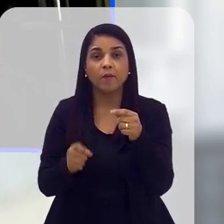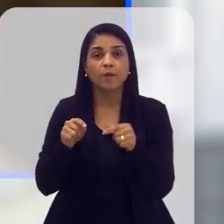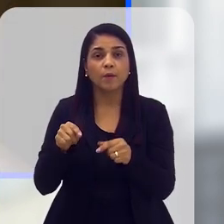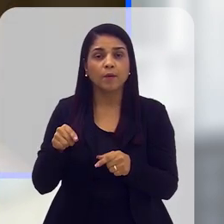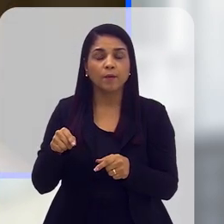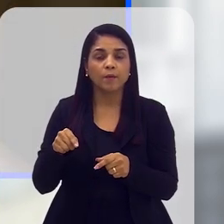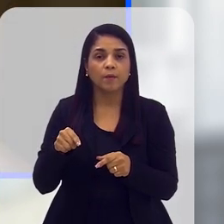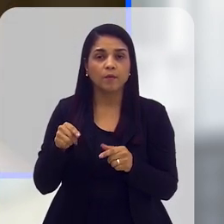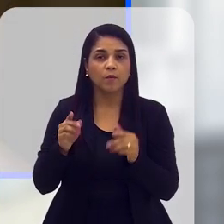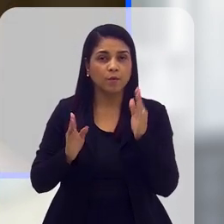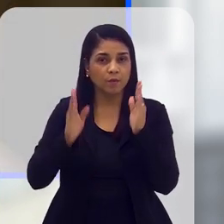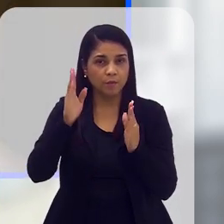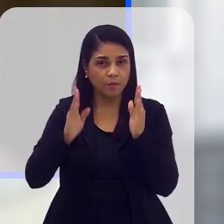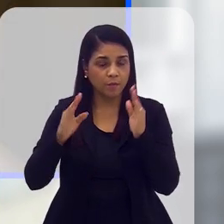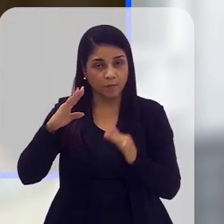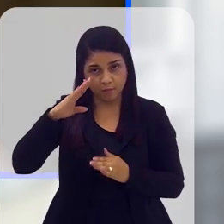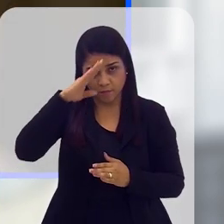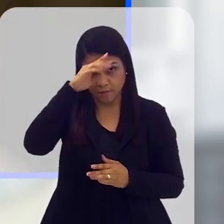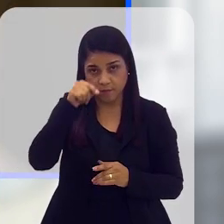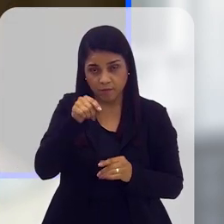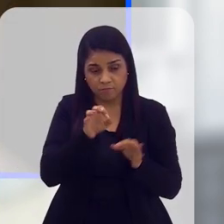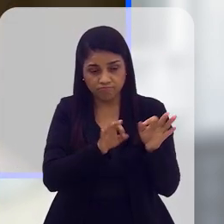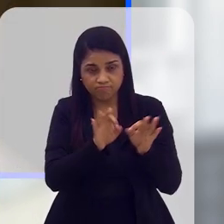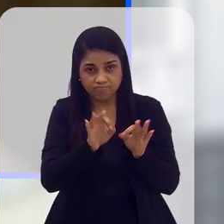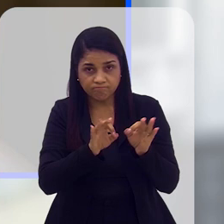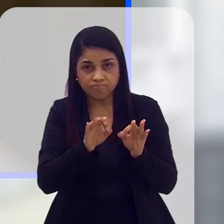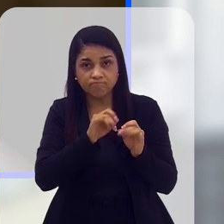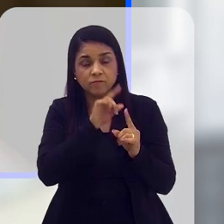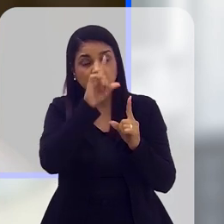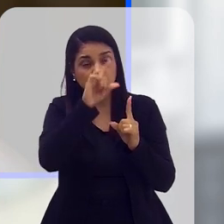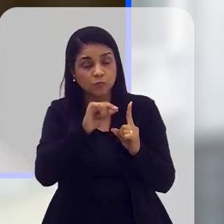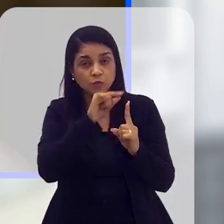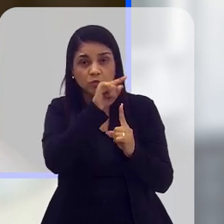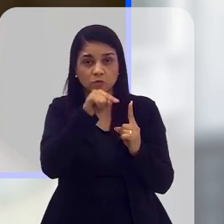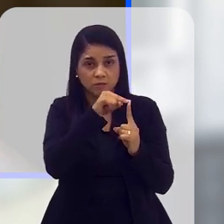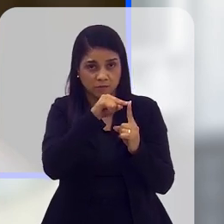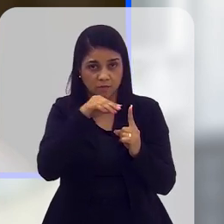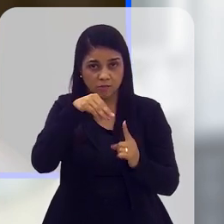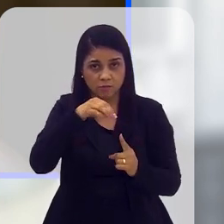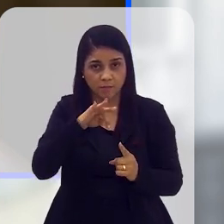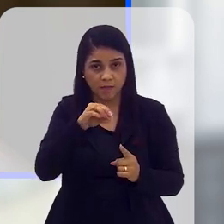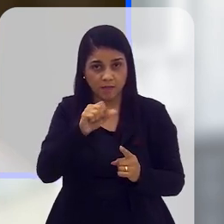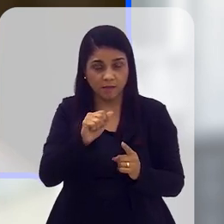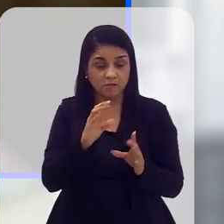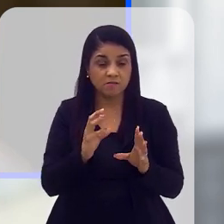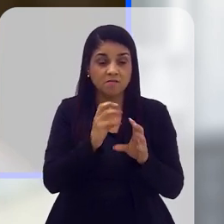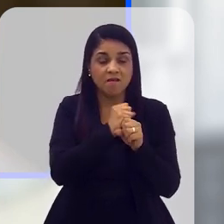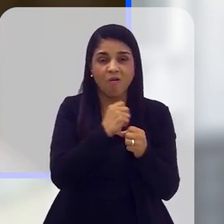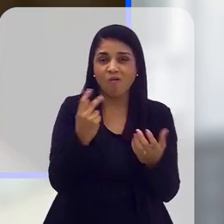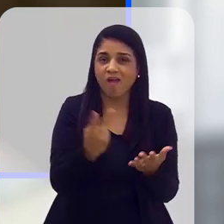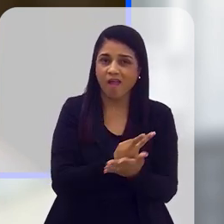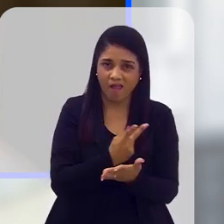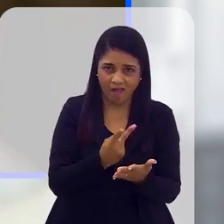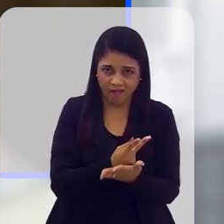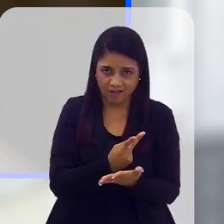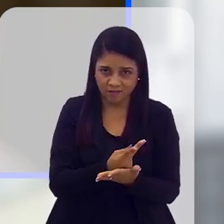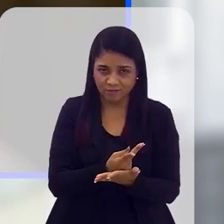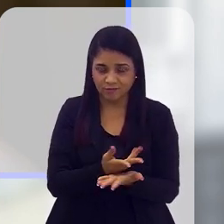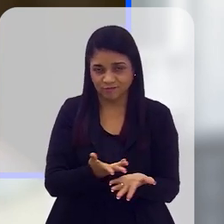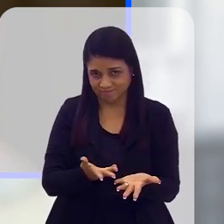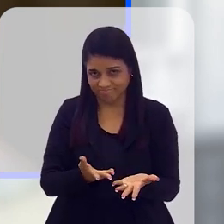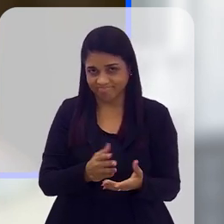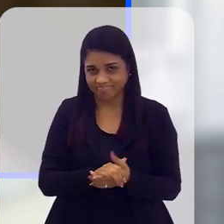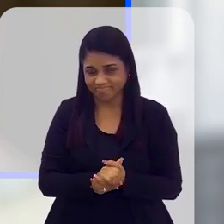ele criou uma programação de diminuição das metas, mas baseada, na verdade, em cálculos errados.